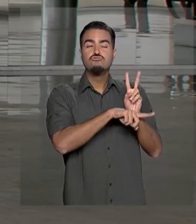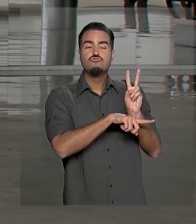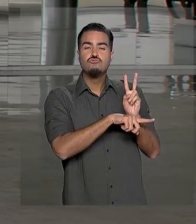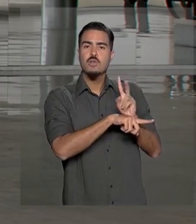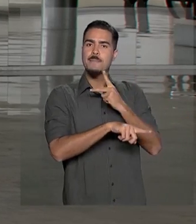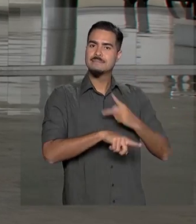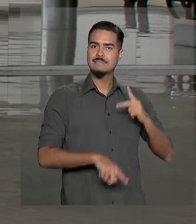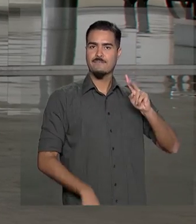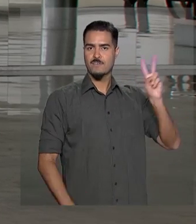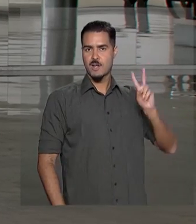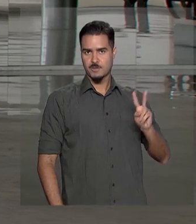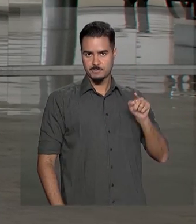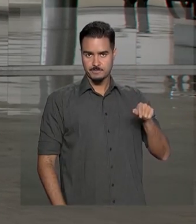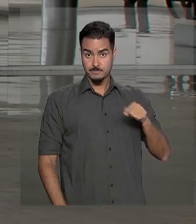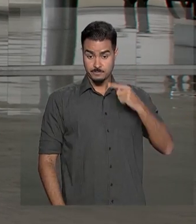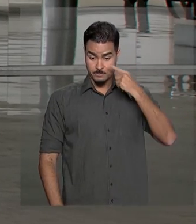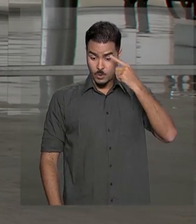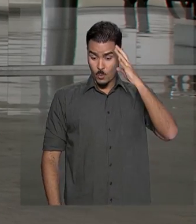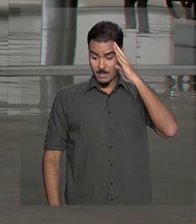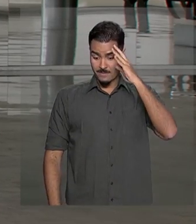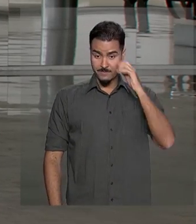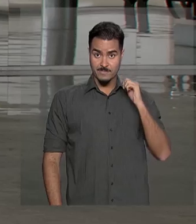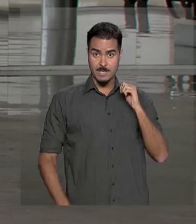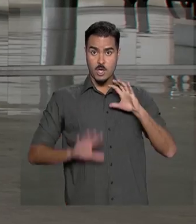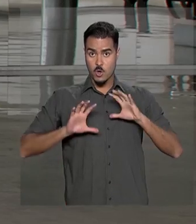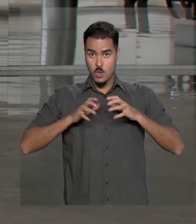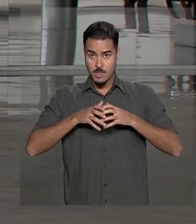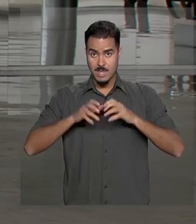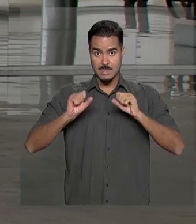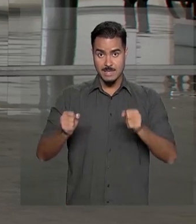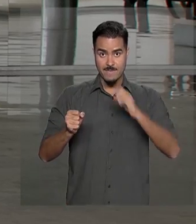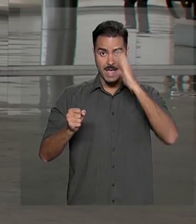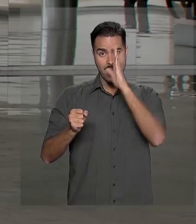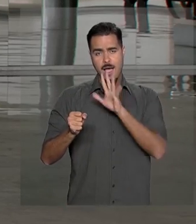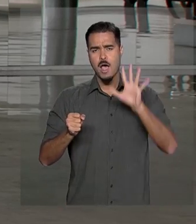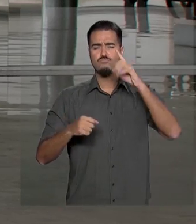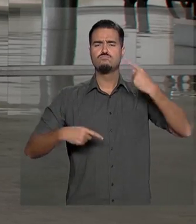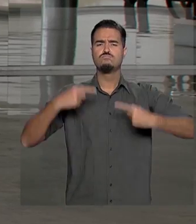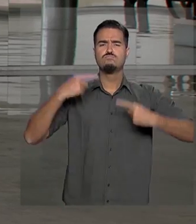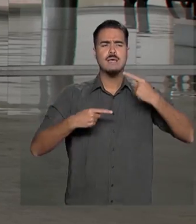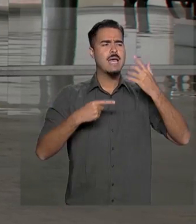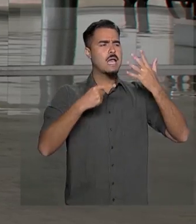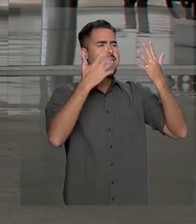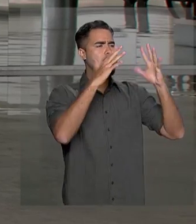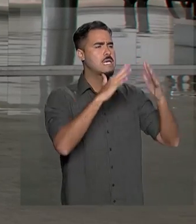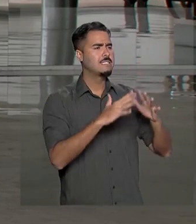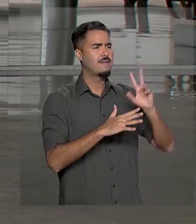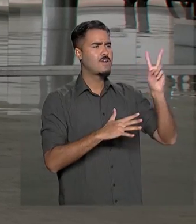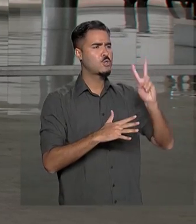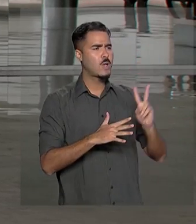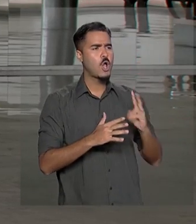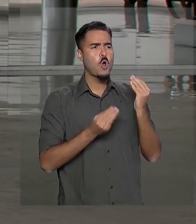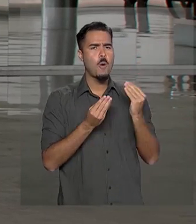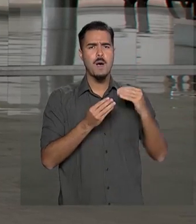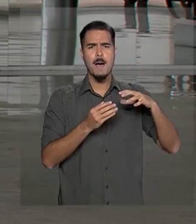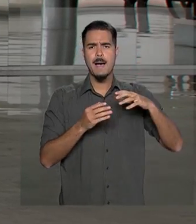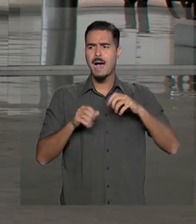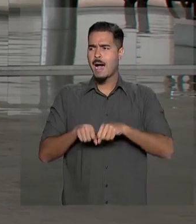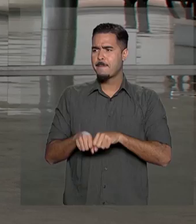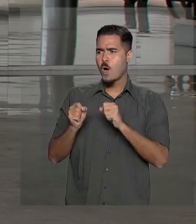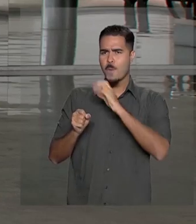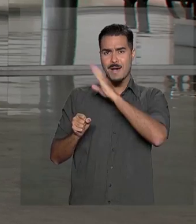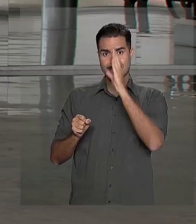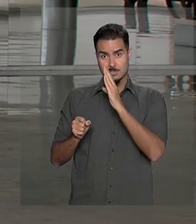Nesta quarta-feira, o Conselho de Defesa Nacional discutiu os reflexos da crise da Venezuela no Brasil. Ficou